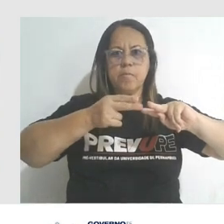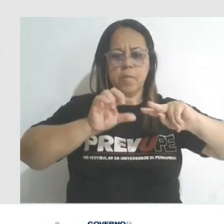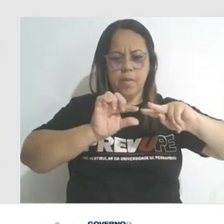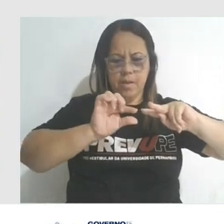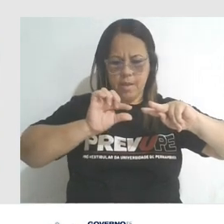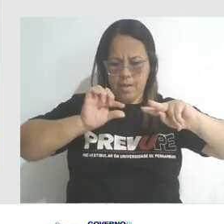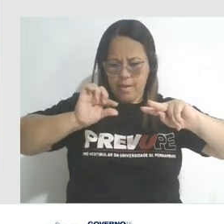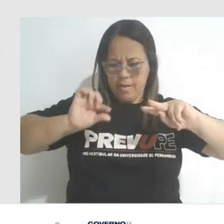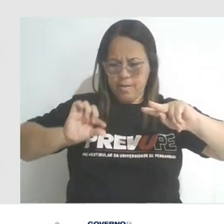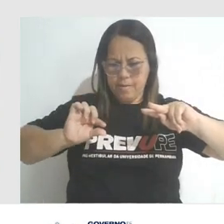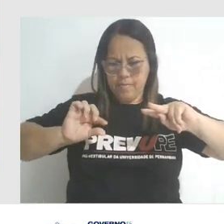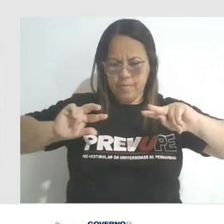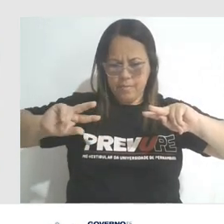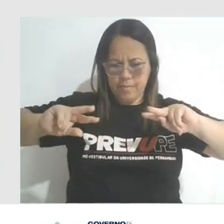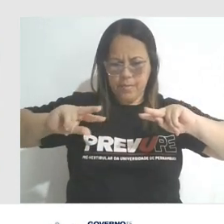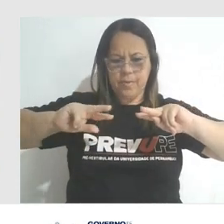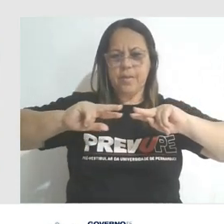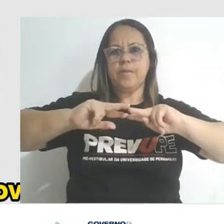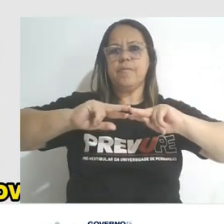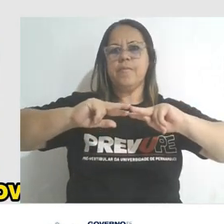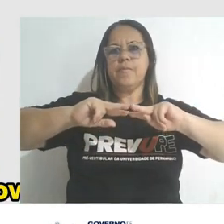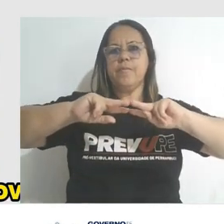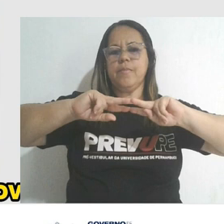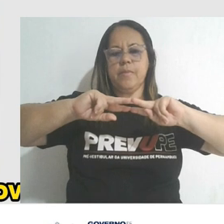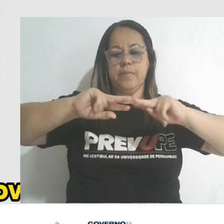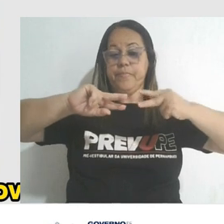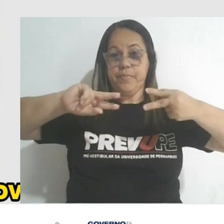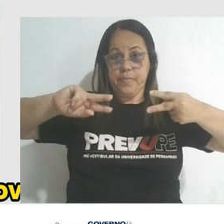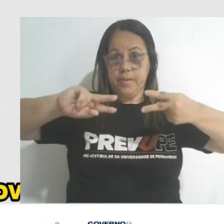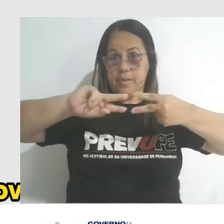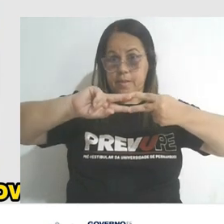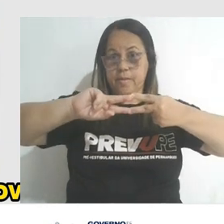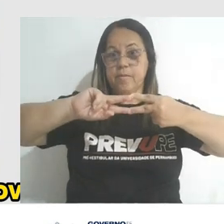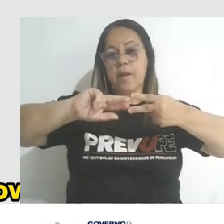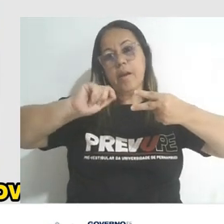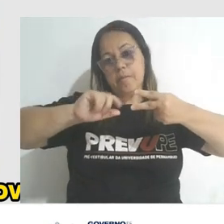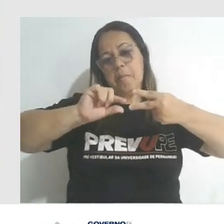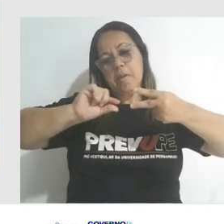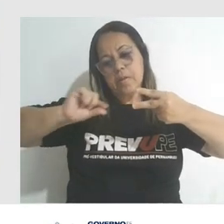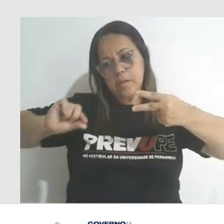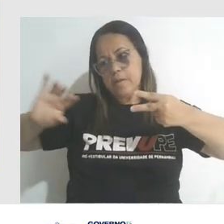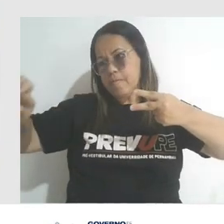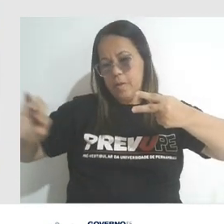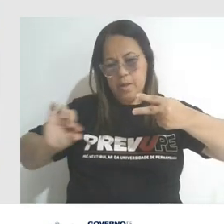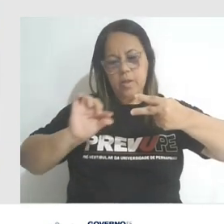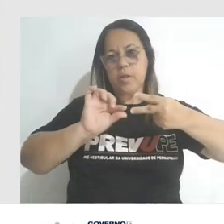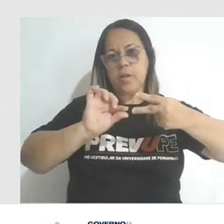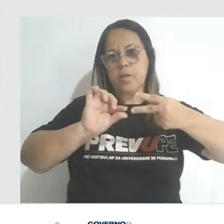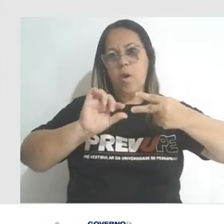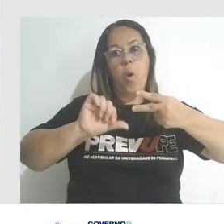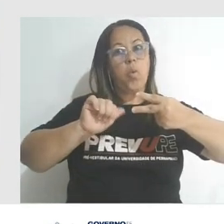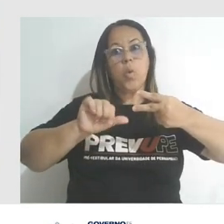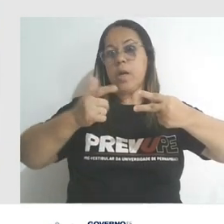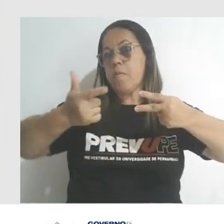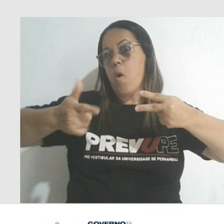do genoma tende a juntar as fitas novamente e, nesse processo, um pedaço de DNA pode ser removido, adicionado ou até mesmo trocado